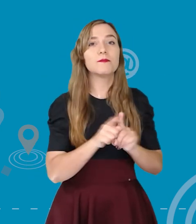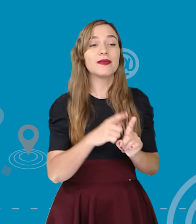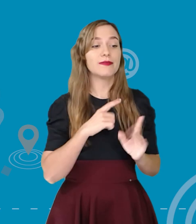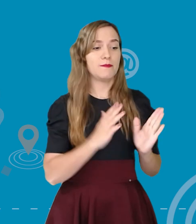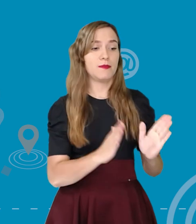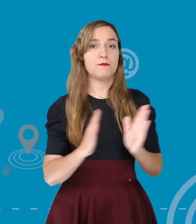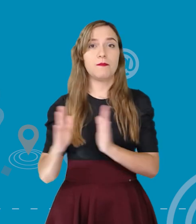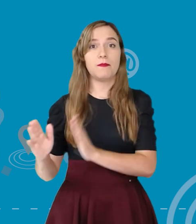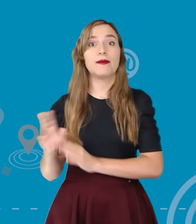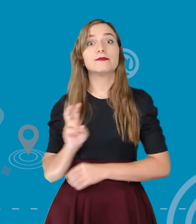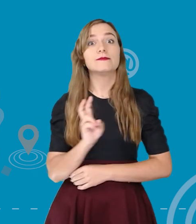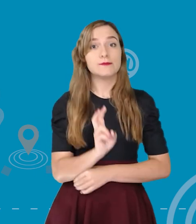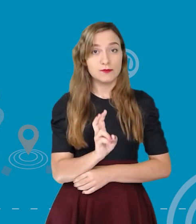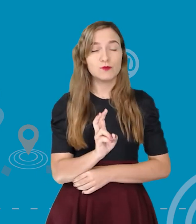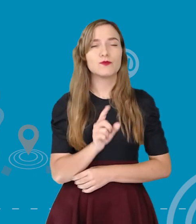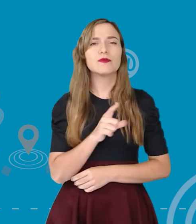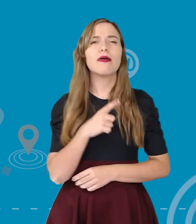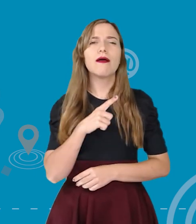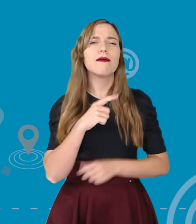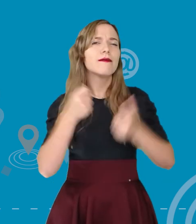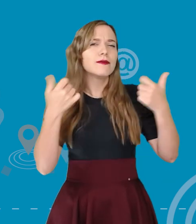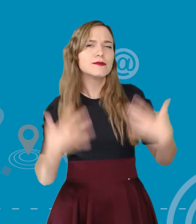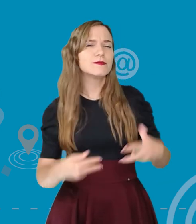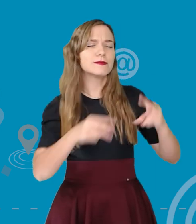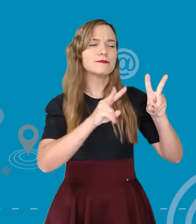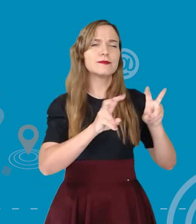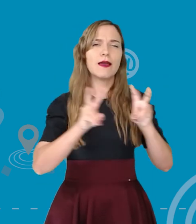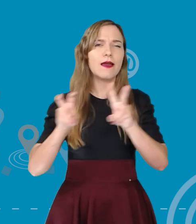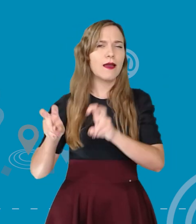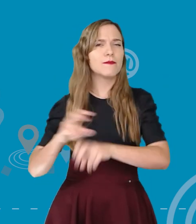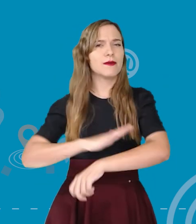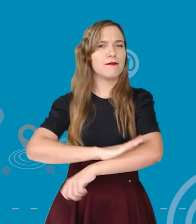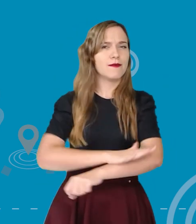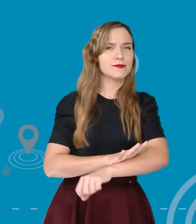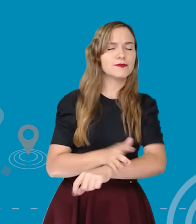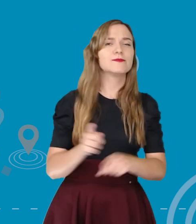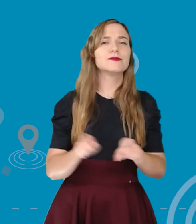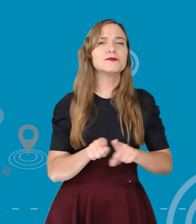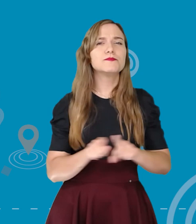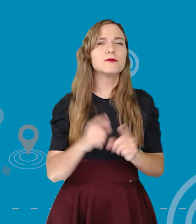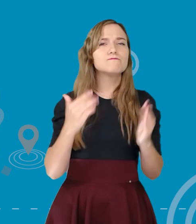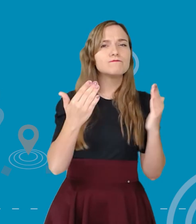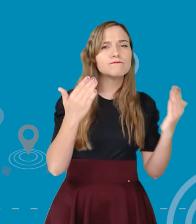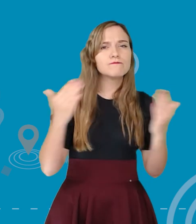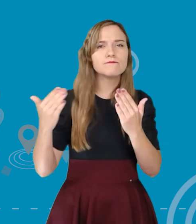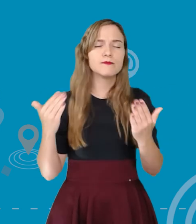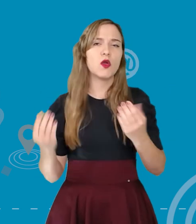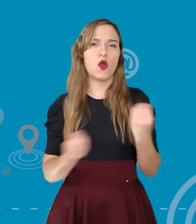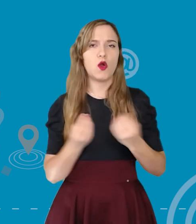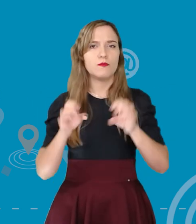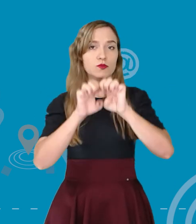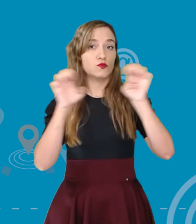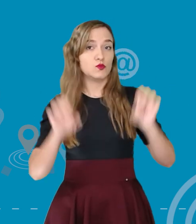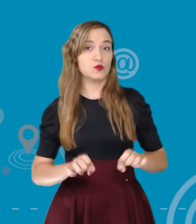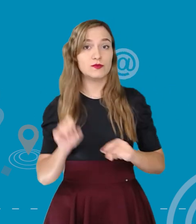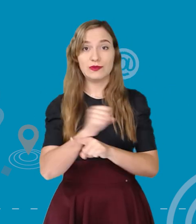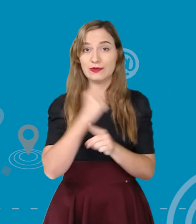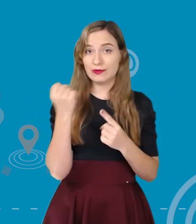introdução e cinco partes que articulam a temática do racismo com elementos